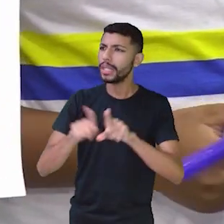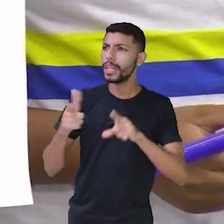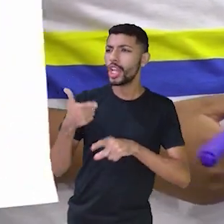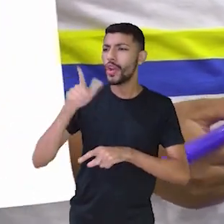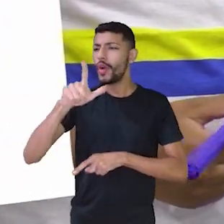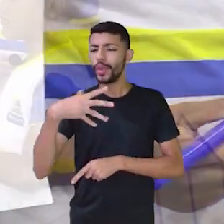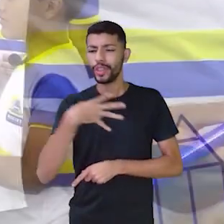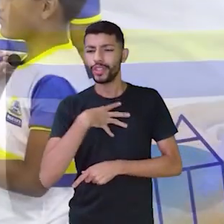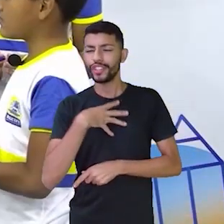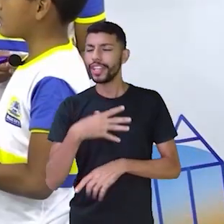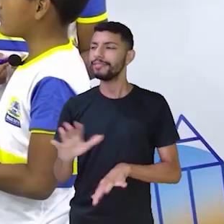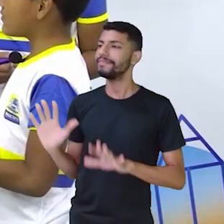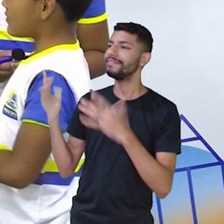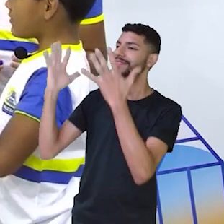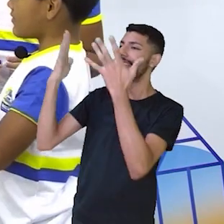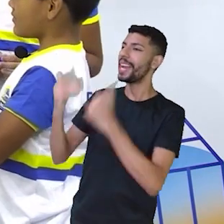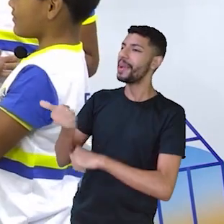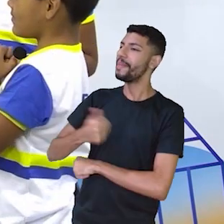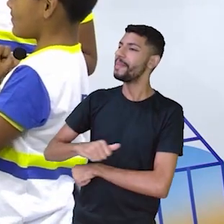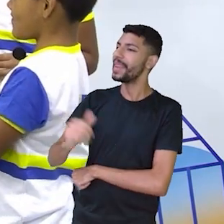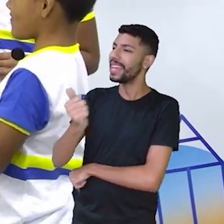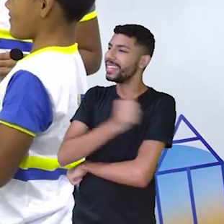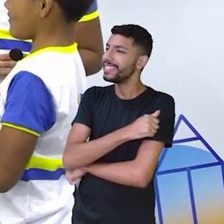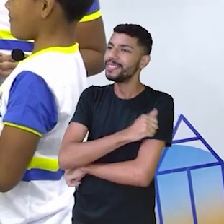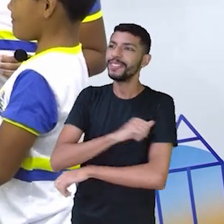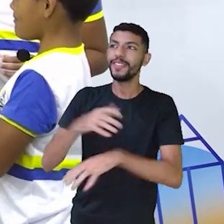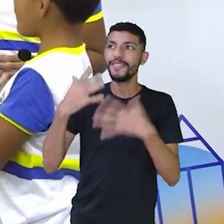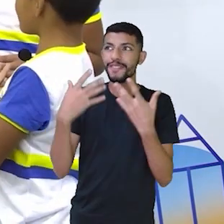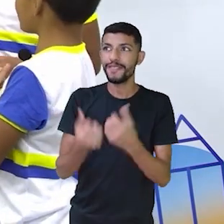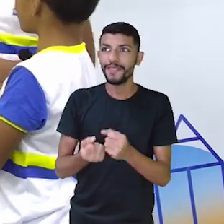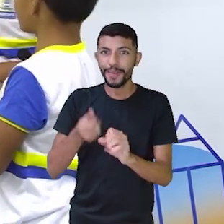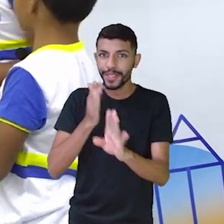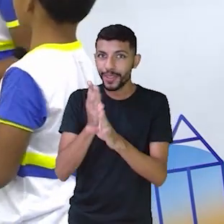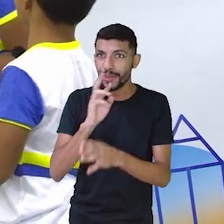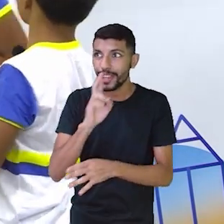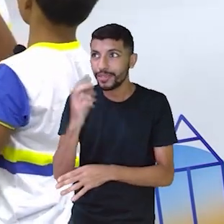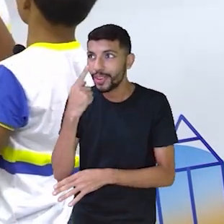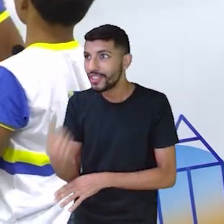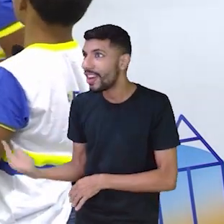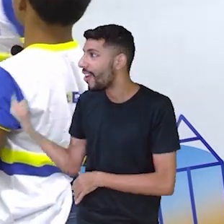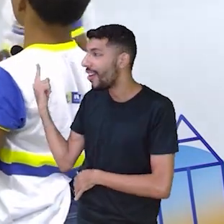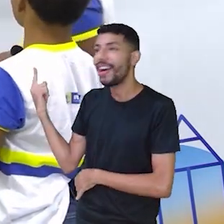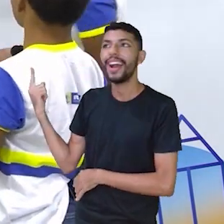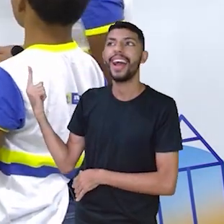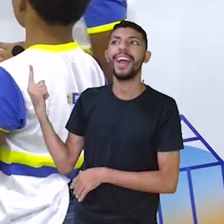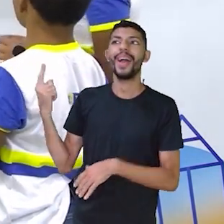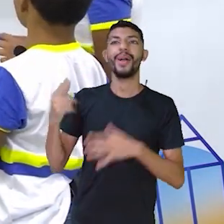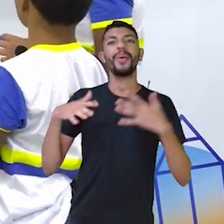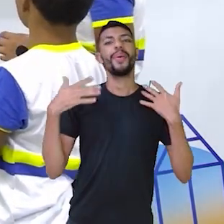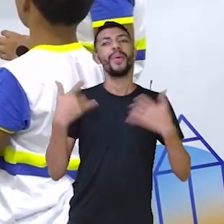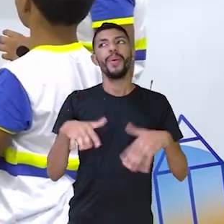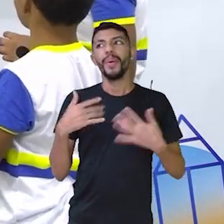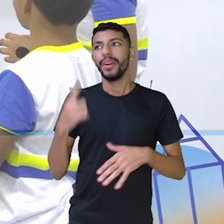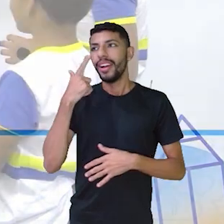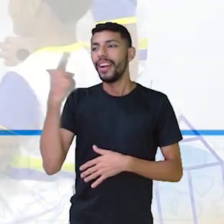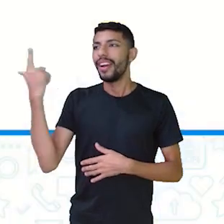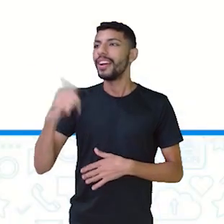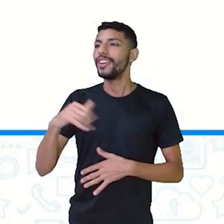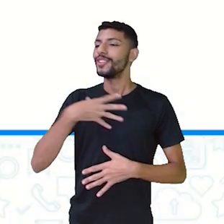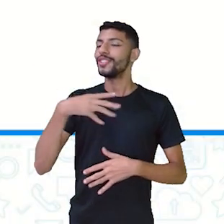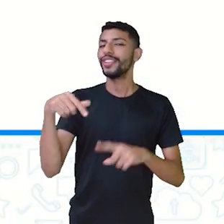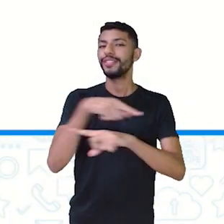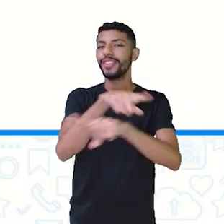forma. Parabéns, meninas! Vamos conferir aqui o resultado na telinha. Olha só, da forma que vocês